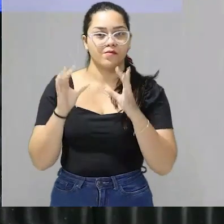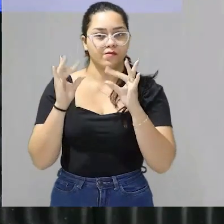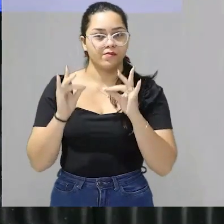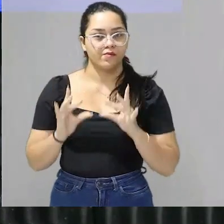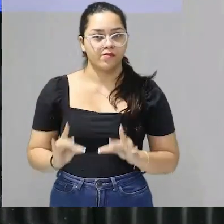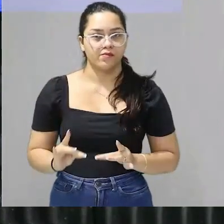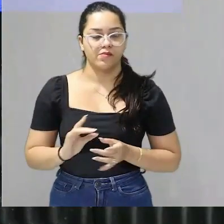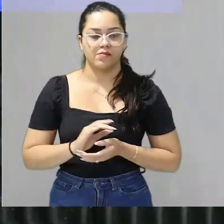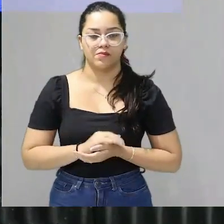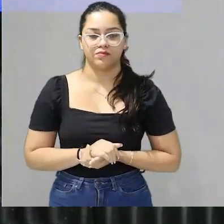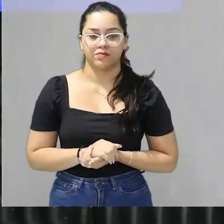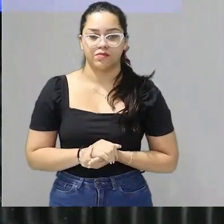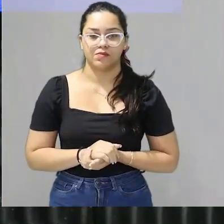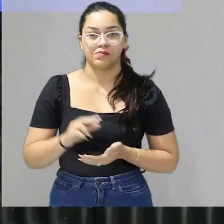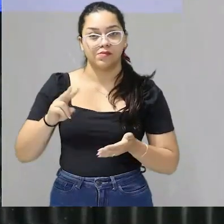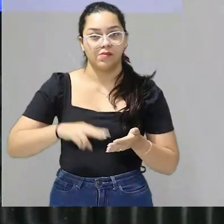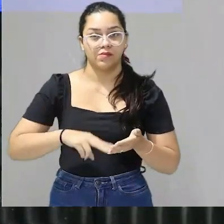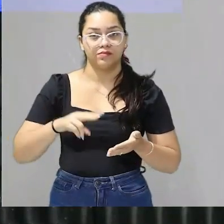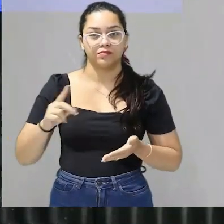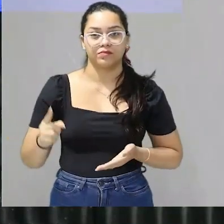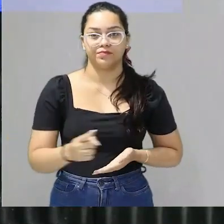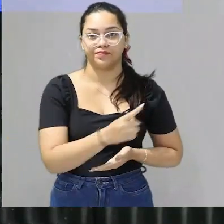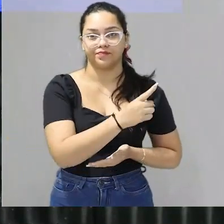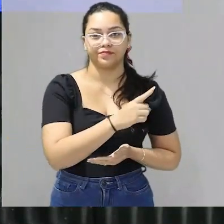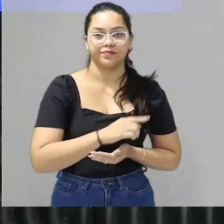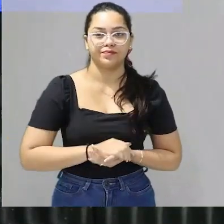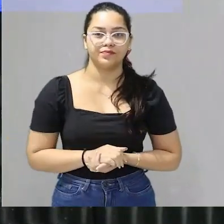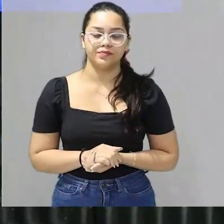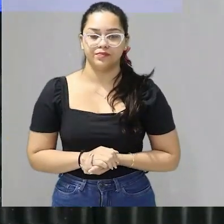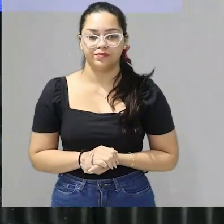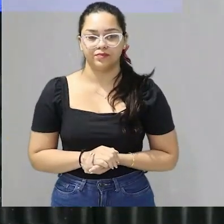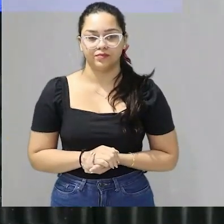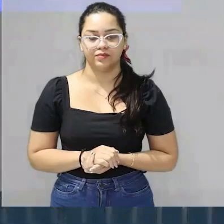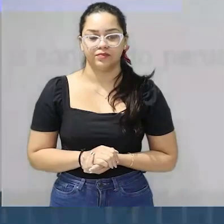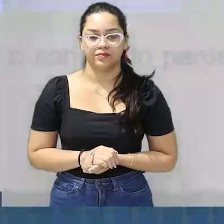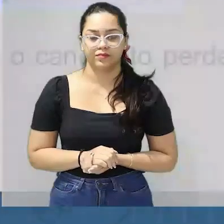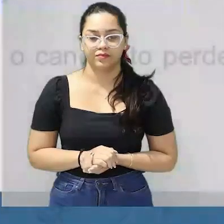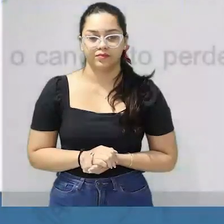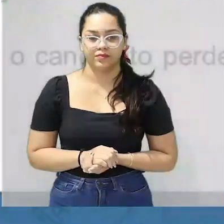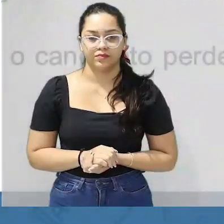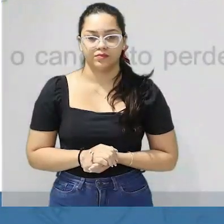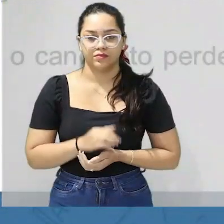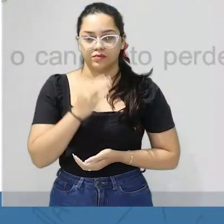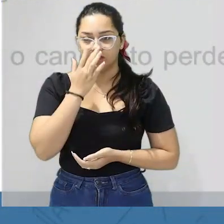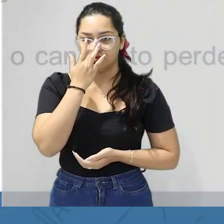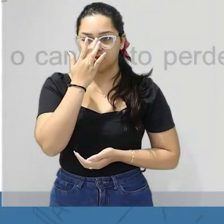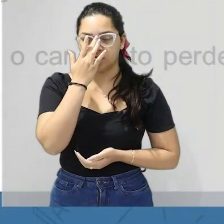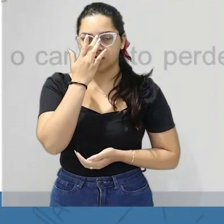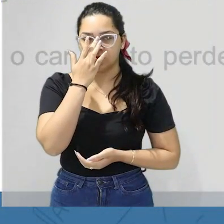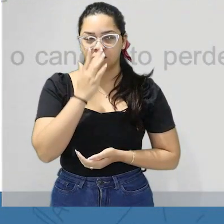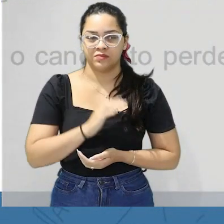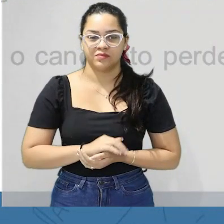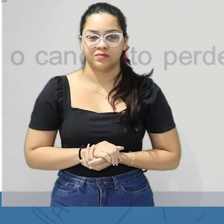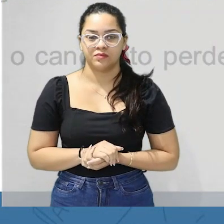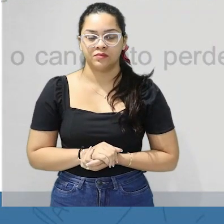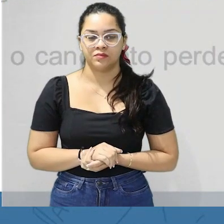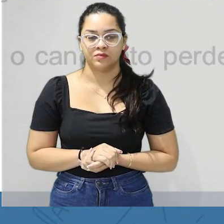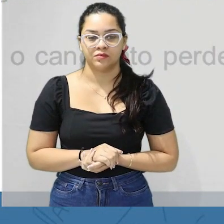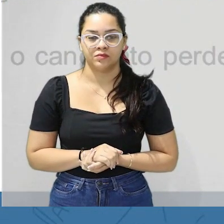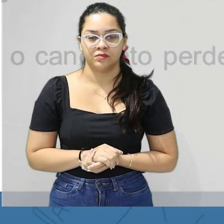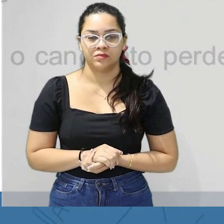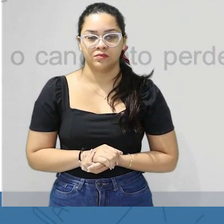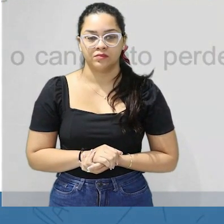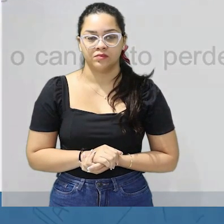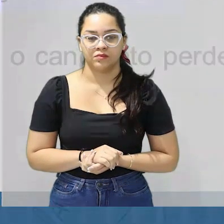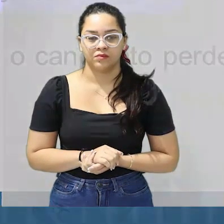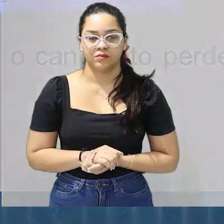detalhe caso você opte por usar o título ele deve ser algo que contribua de forma efetiva e